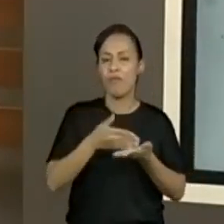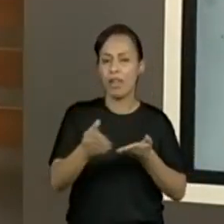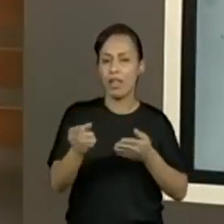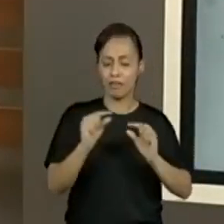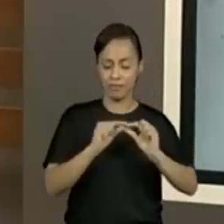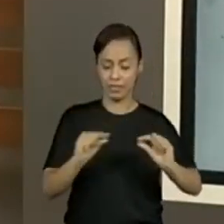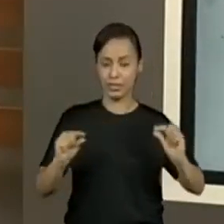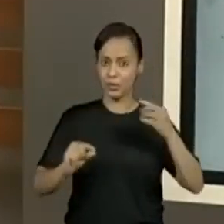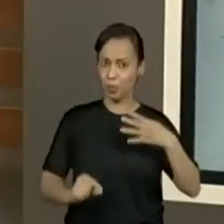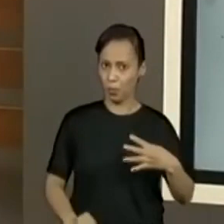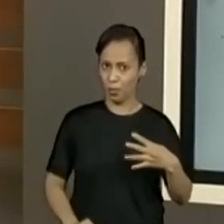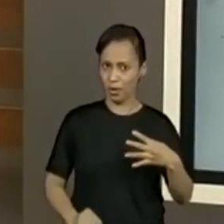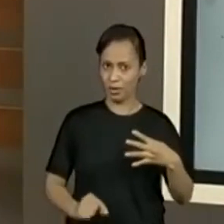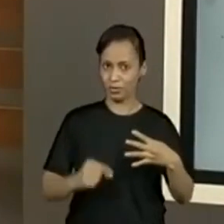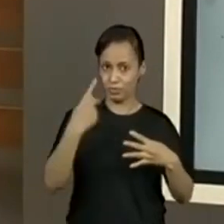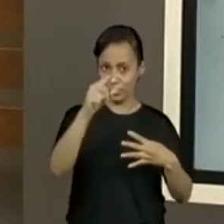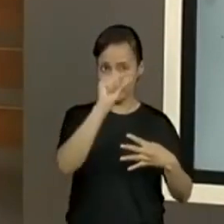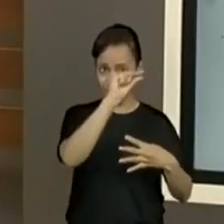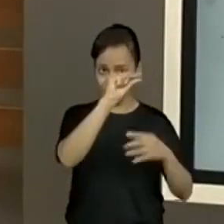que é...